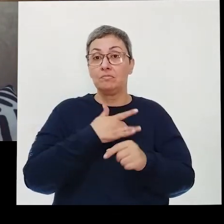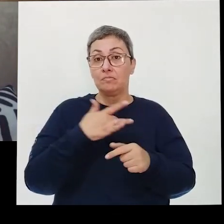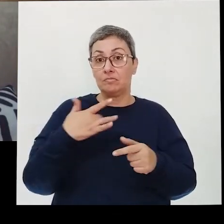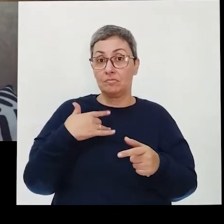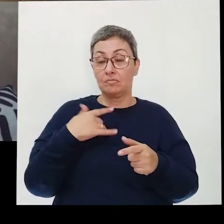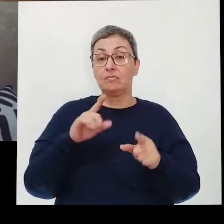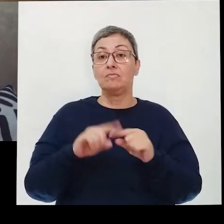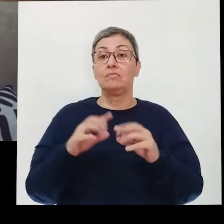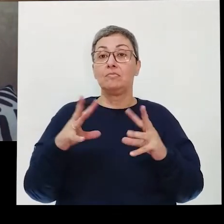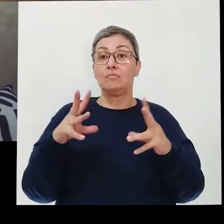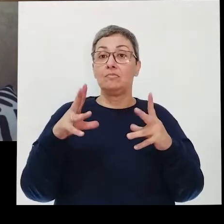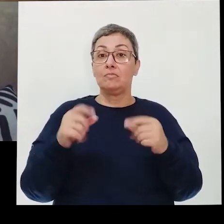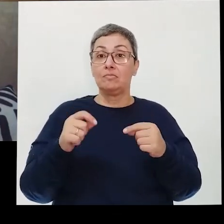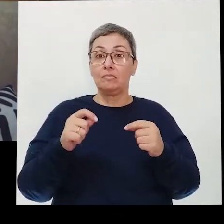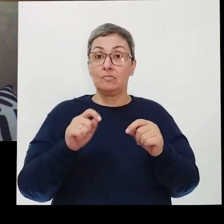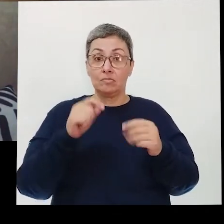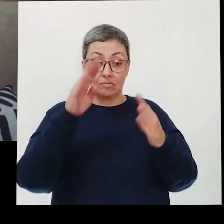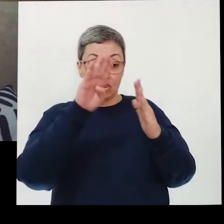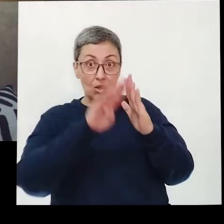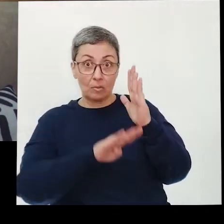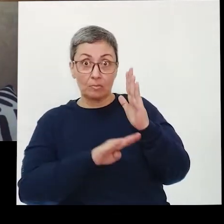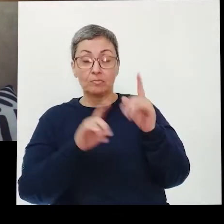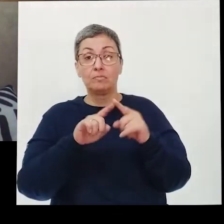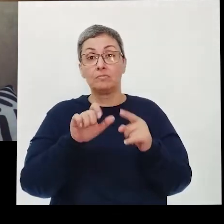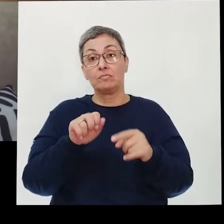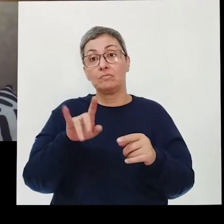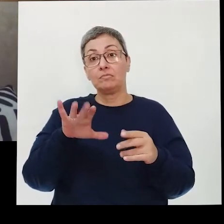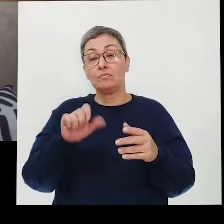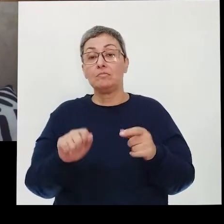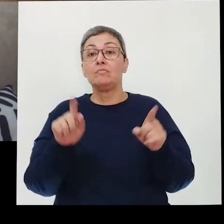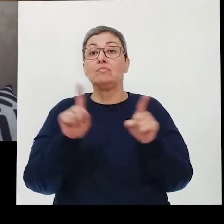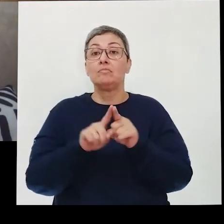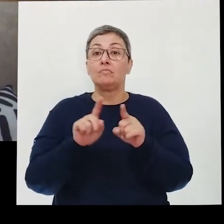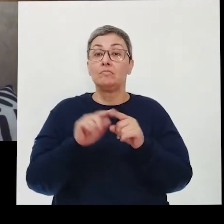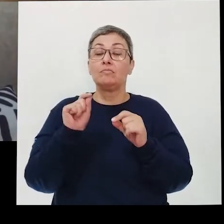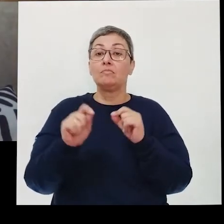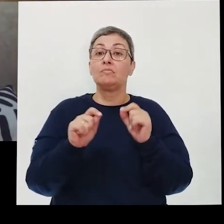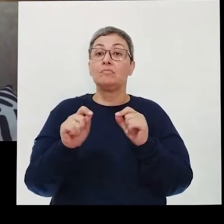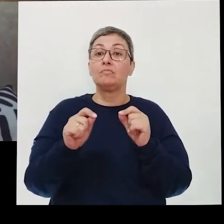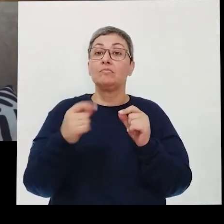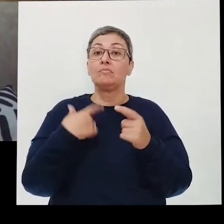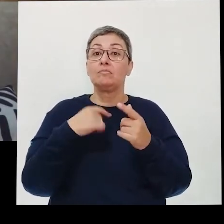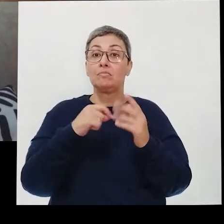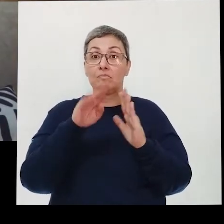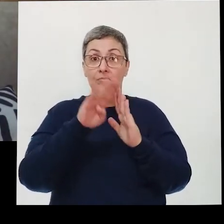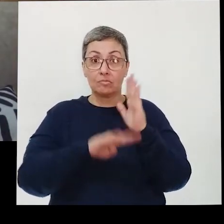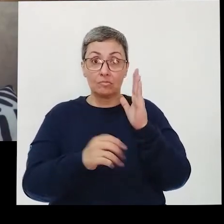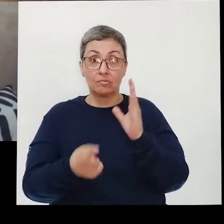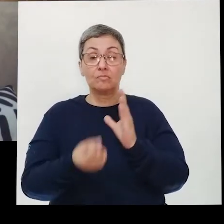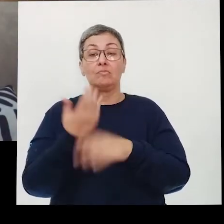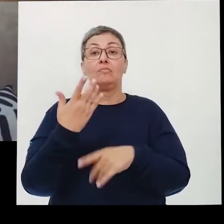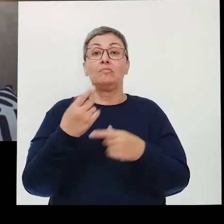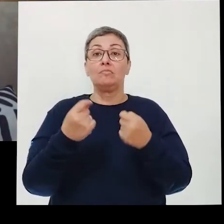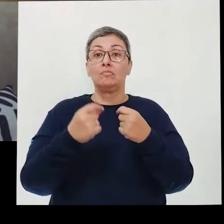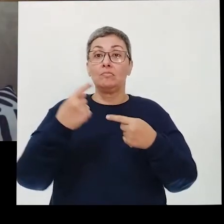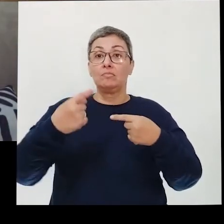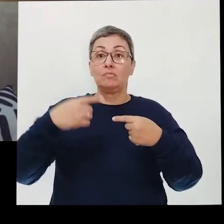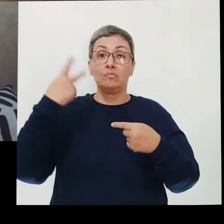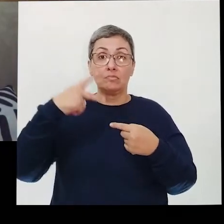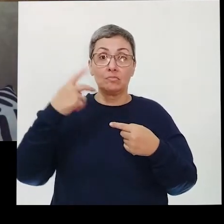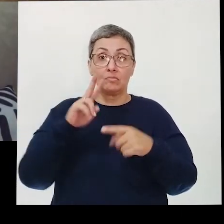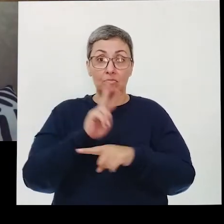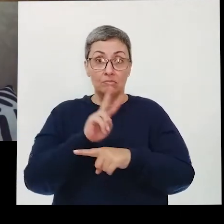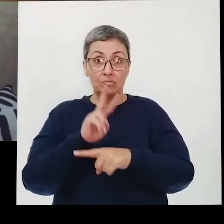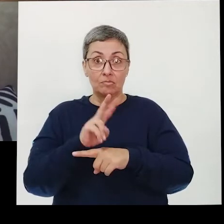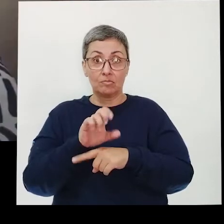saúde, todos eles são regulados pela Anvisa. E a Anvisa também é quem implementa as políticas de